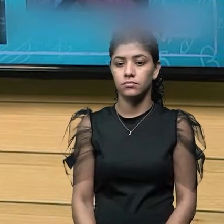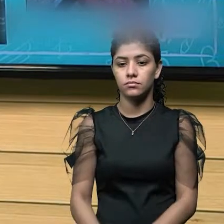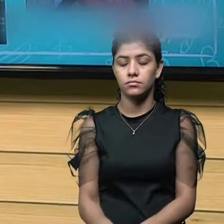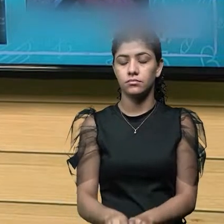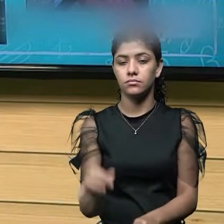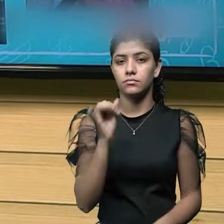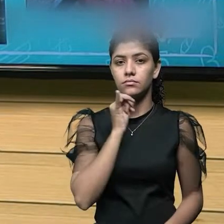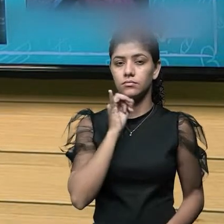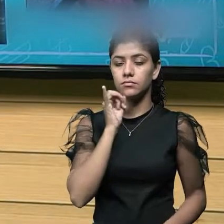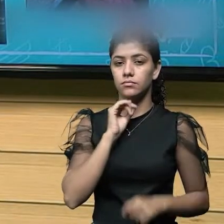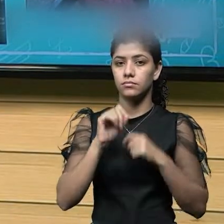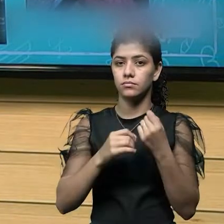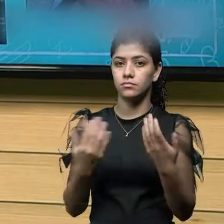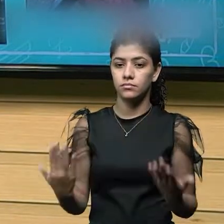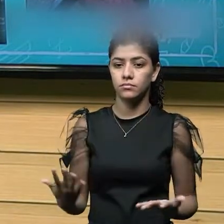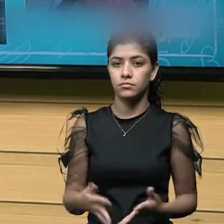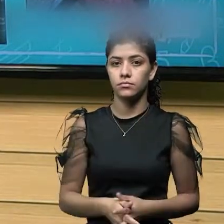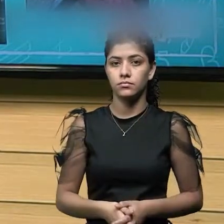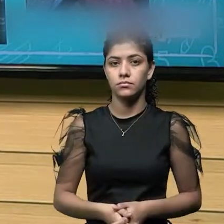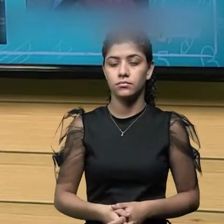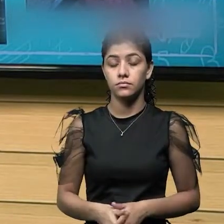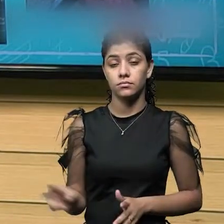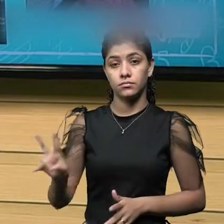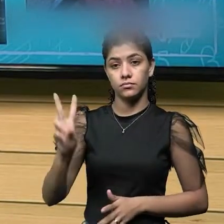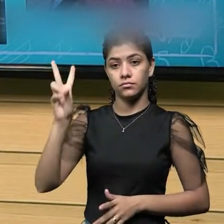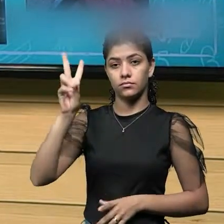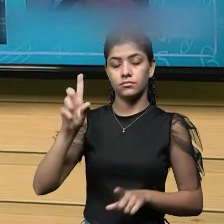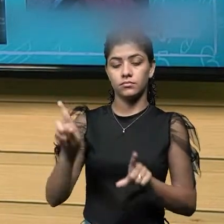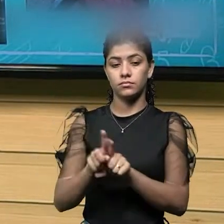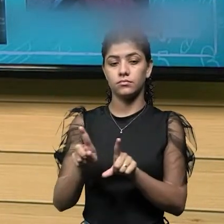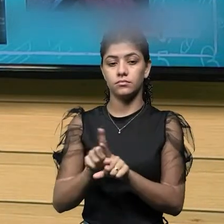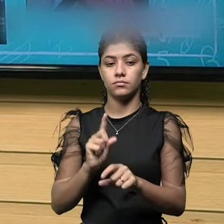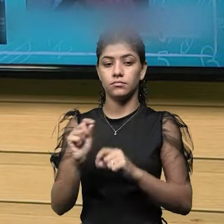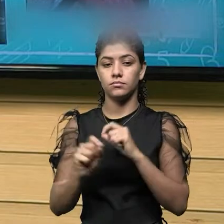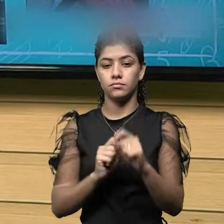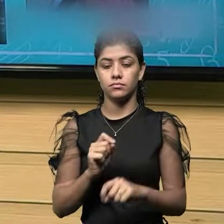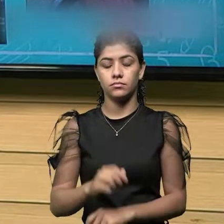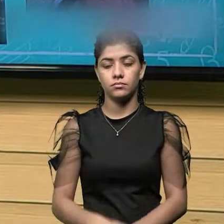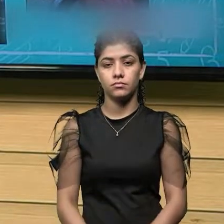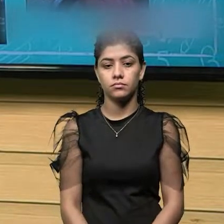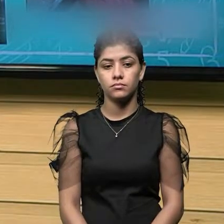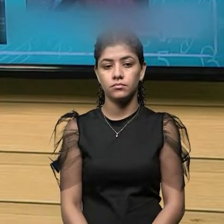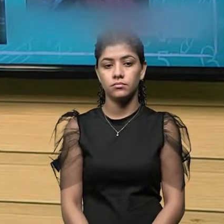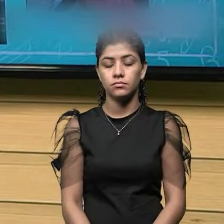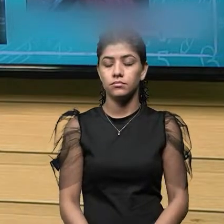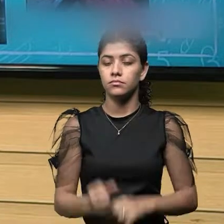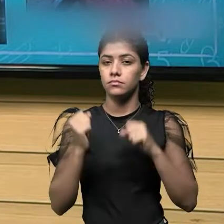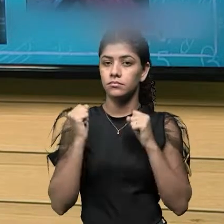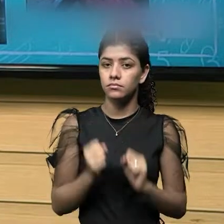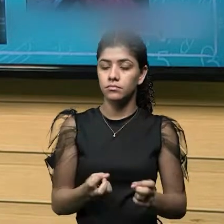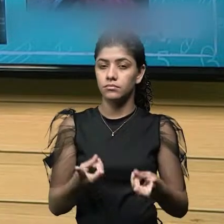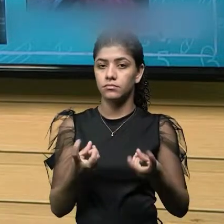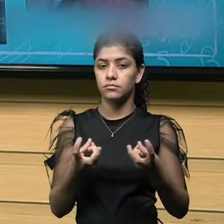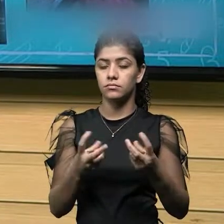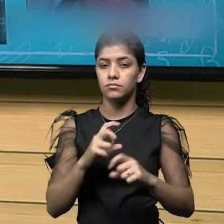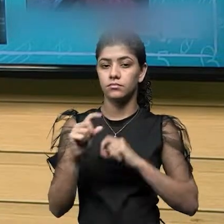exemplos e um valor tomado por um micrômetro. Vocês podem observar que